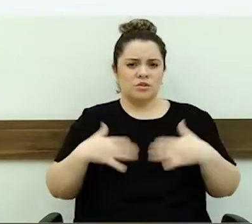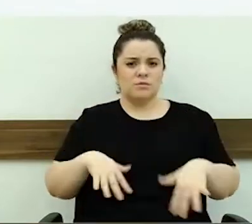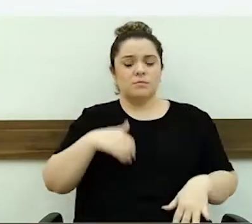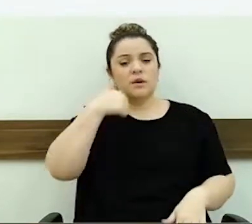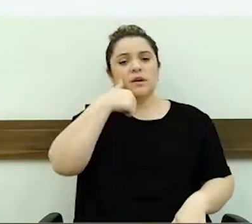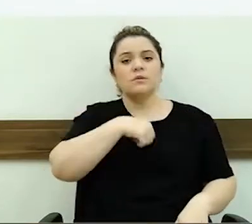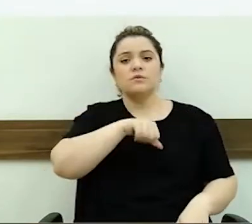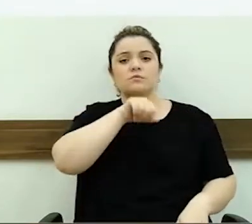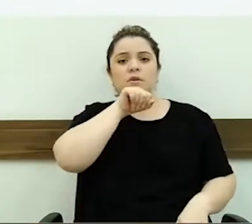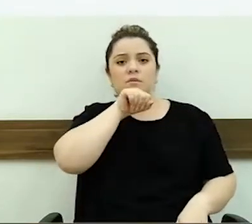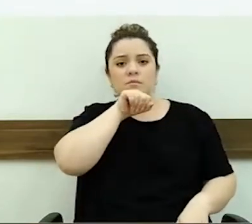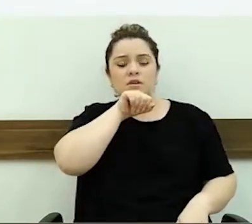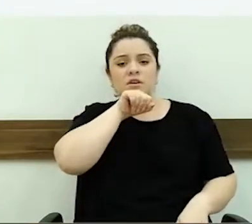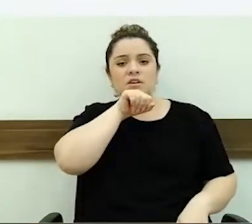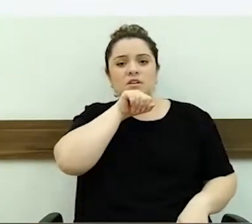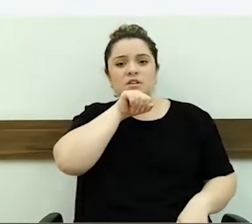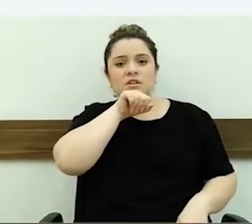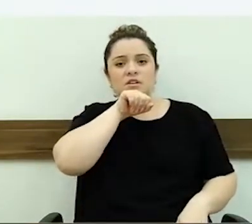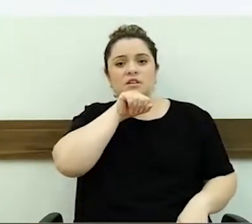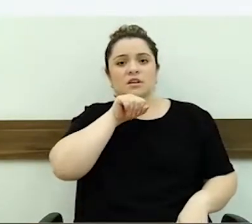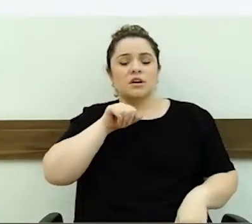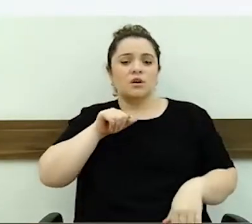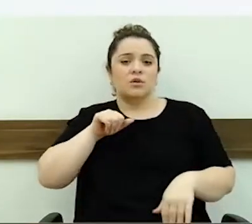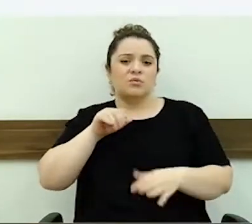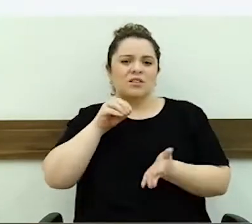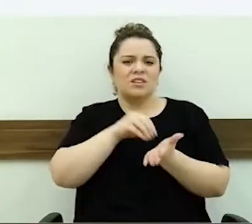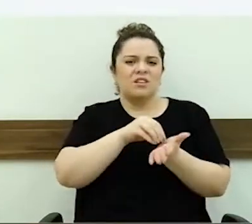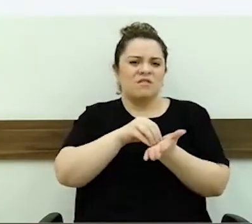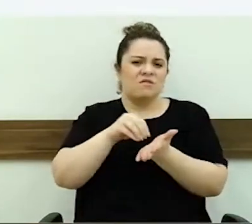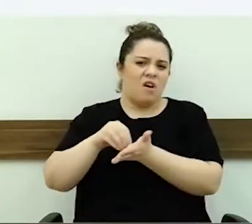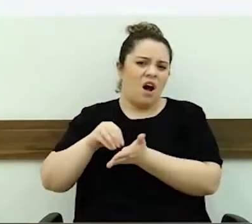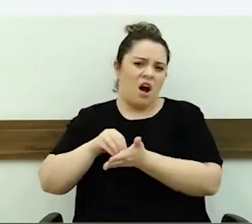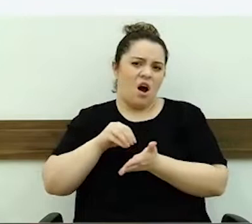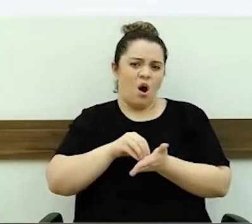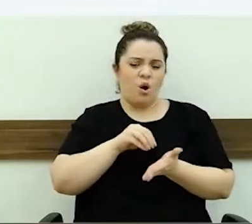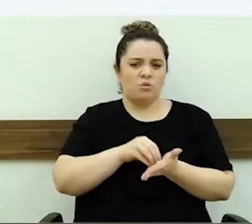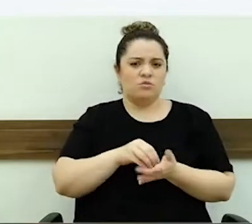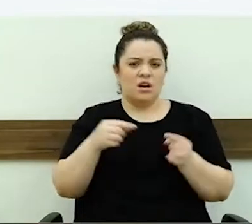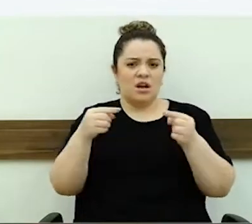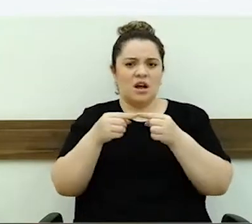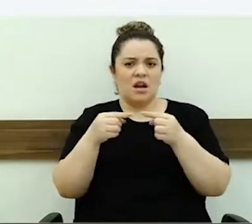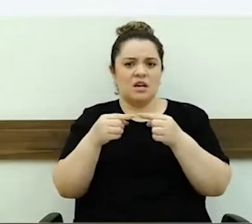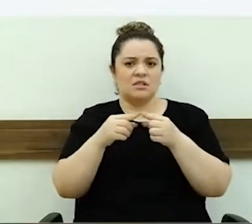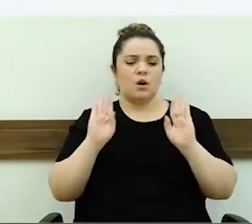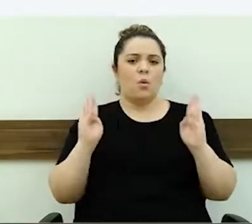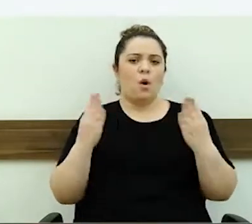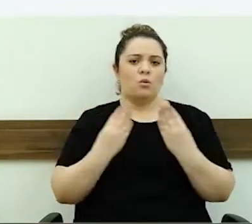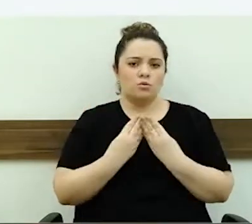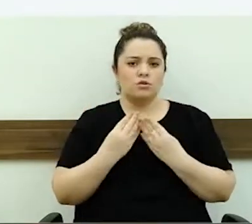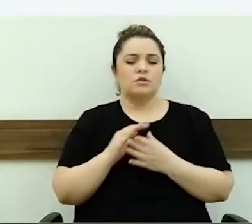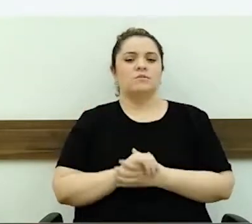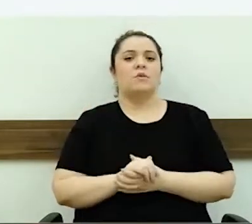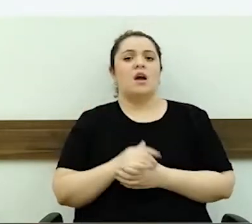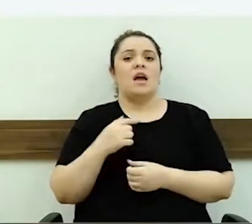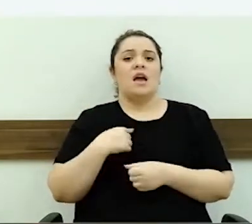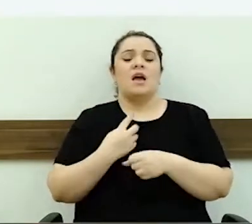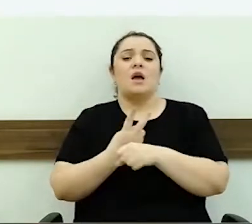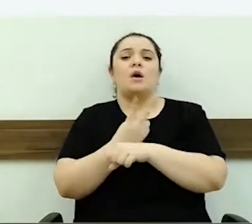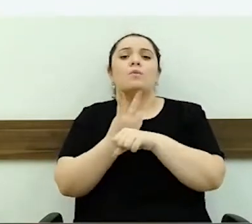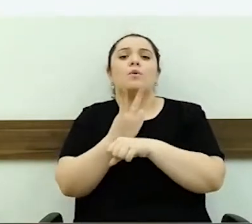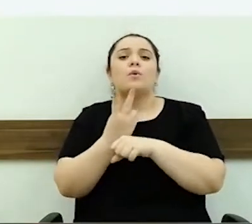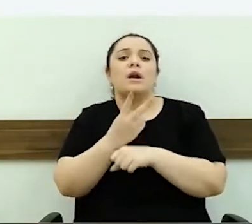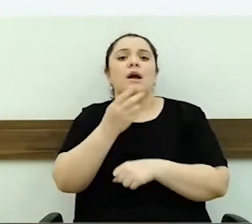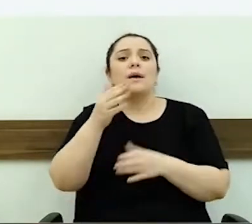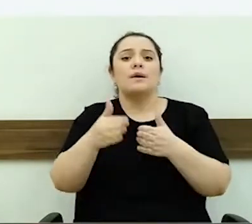em tantas faltas que a nossa cidade está, em relação ao autismo. Então, procurei ela, pedi para que ela